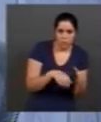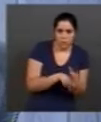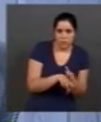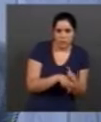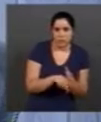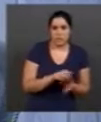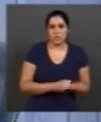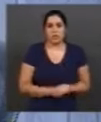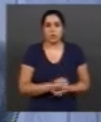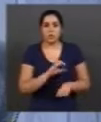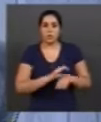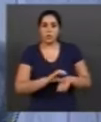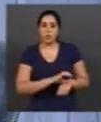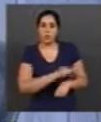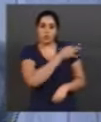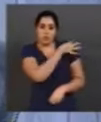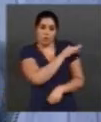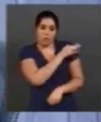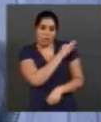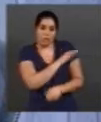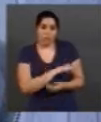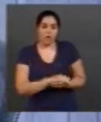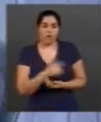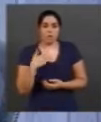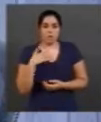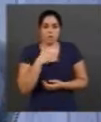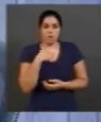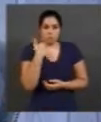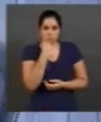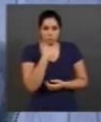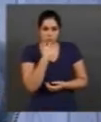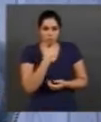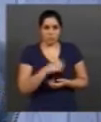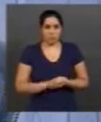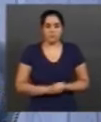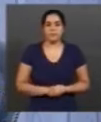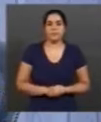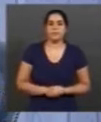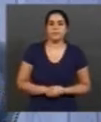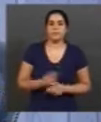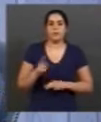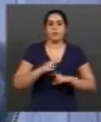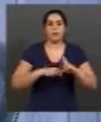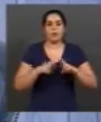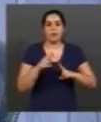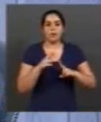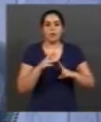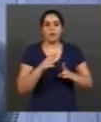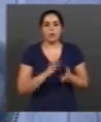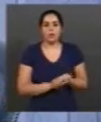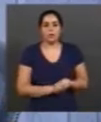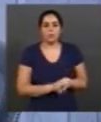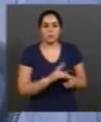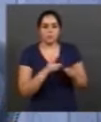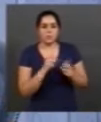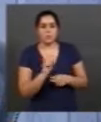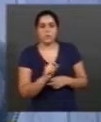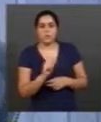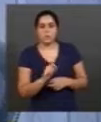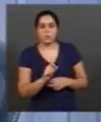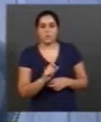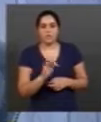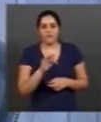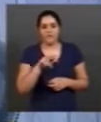técnico em saúde bucal da Escola Técnica de Saúde da UFO, descobriu que a quantidade ideal de